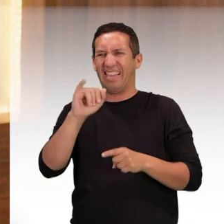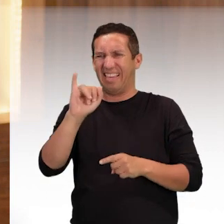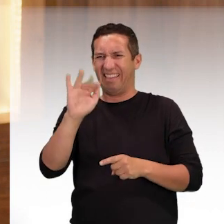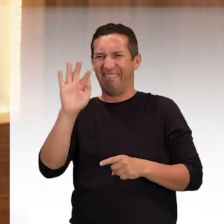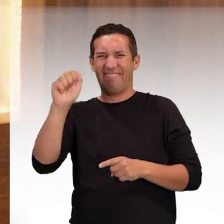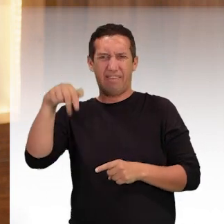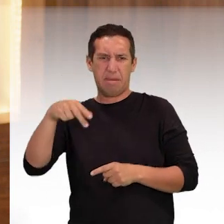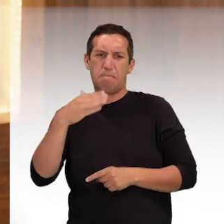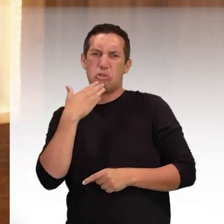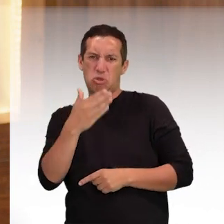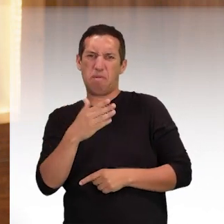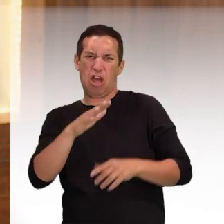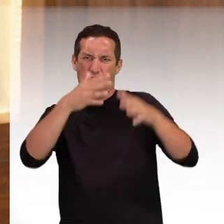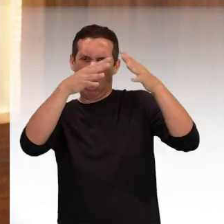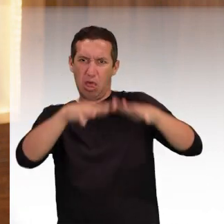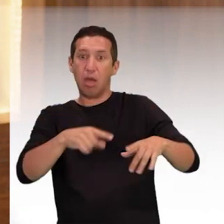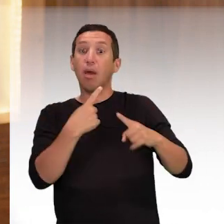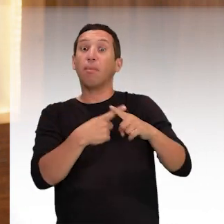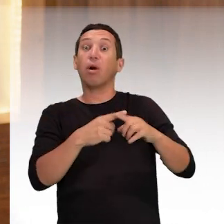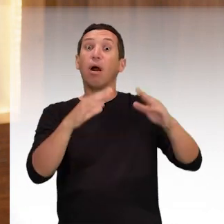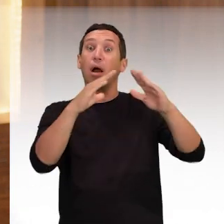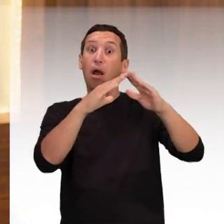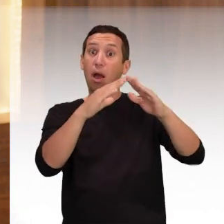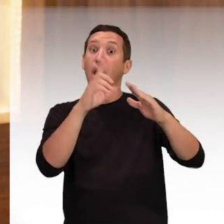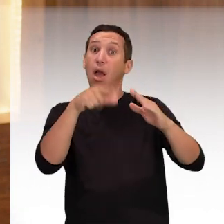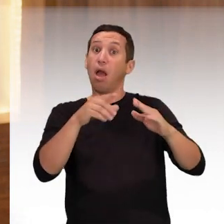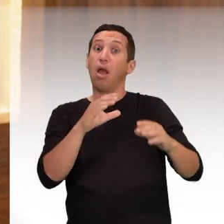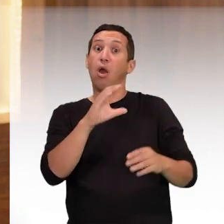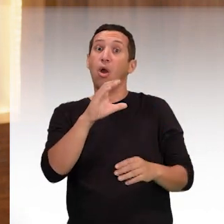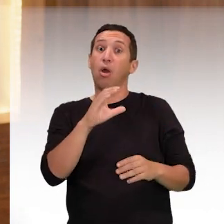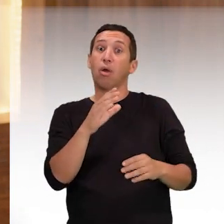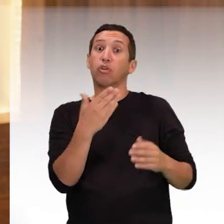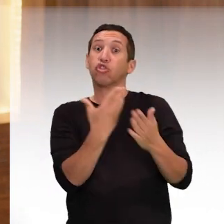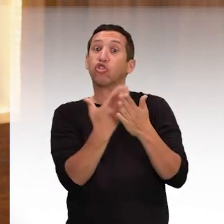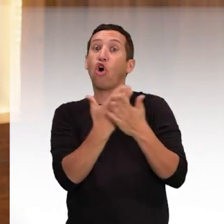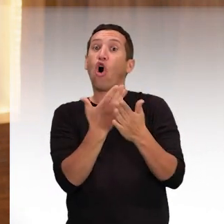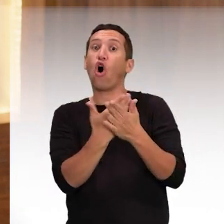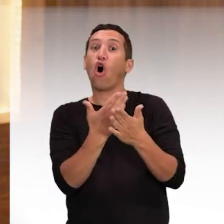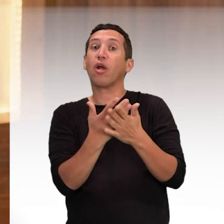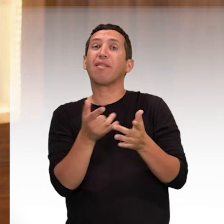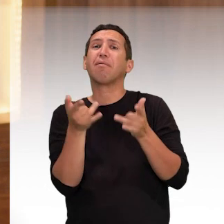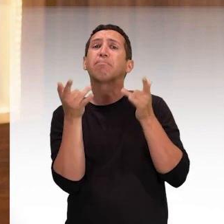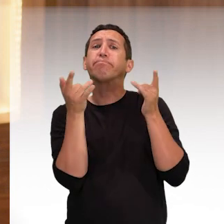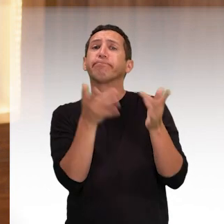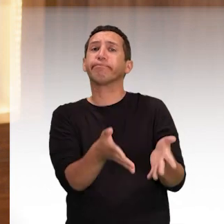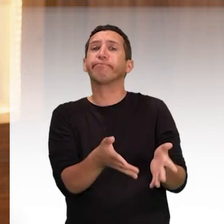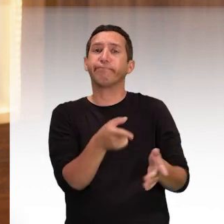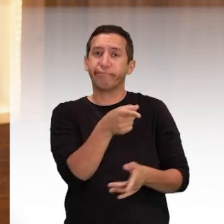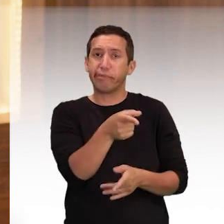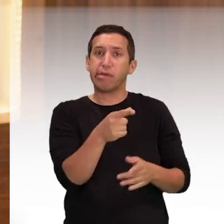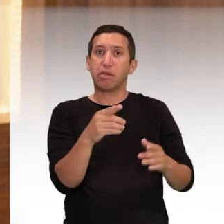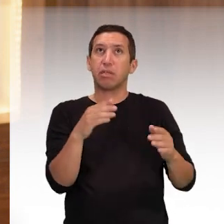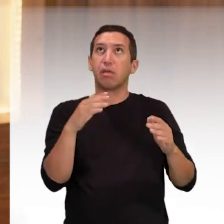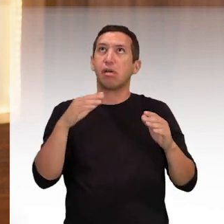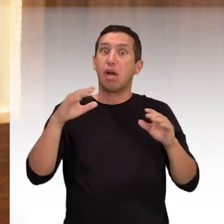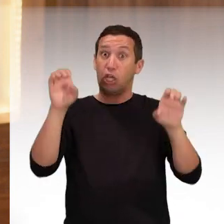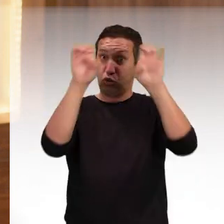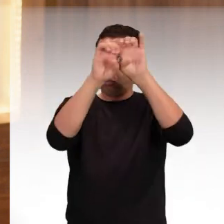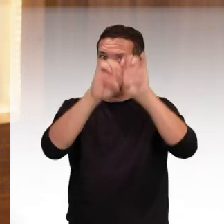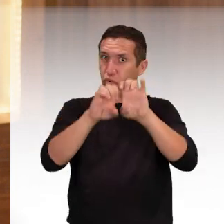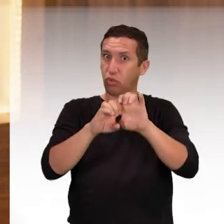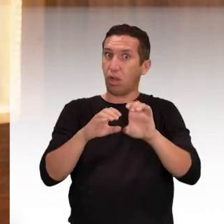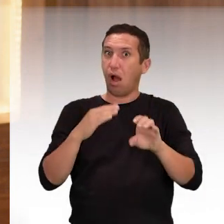pelo IFAM, o prédio histórico que abrigou um colégio estadual está abandonado e com a estrutura